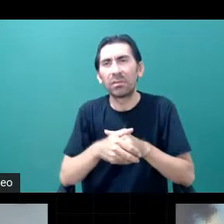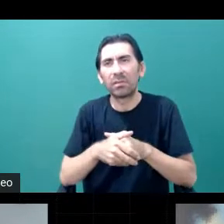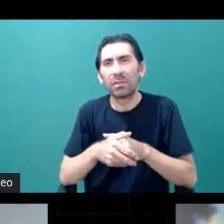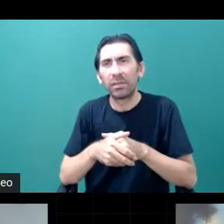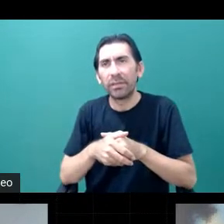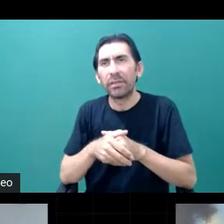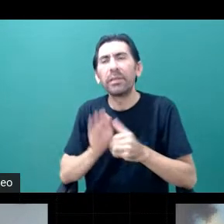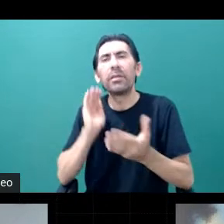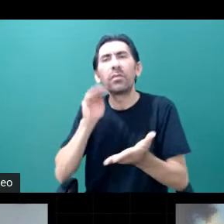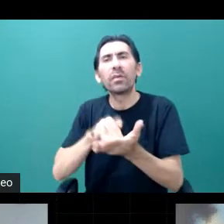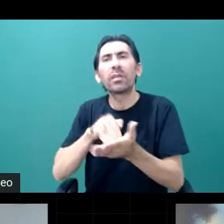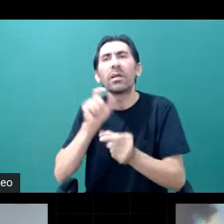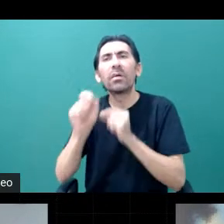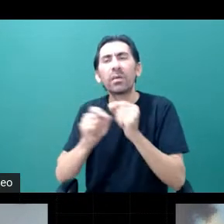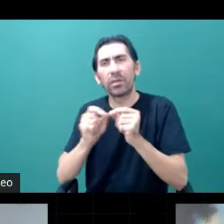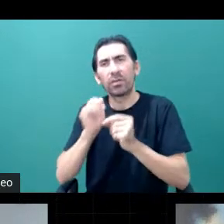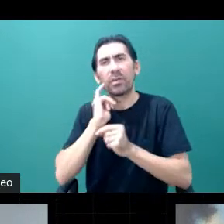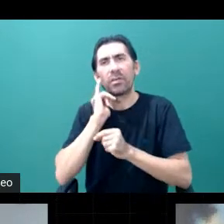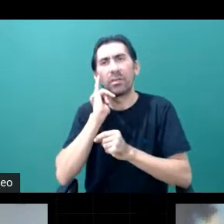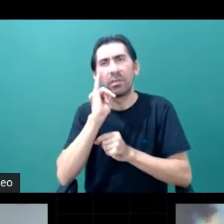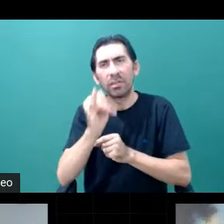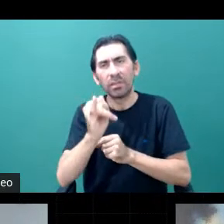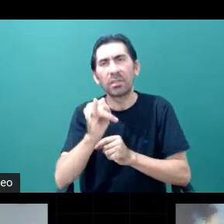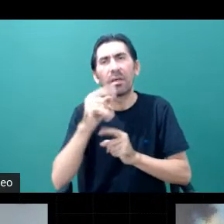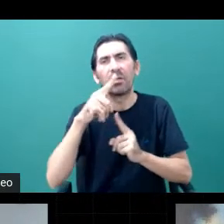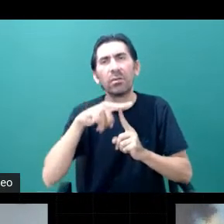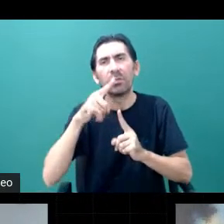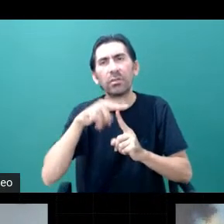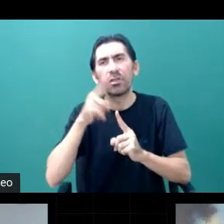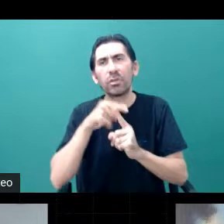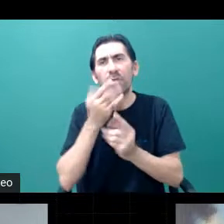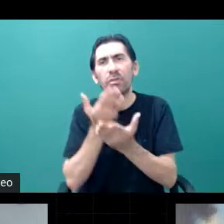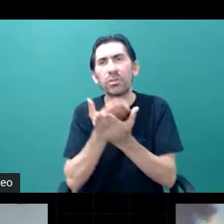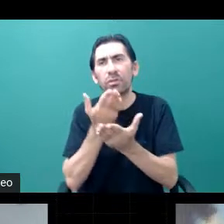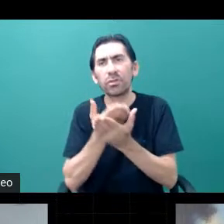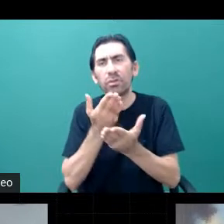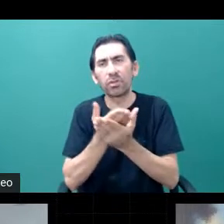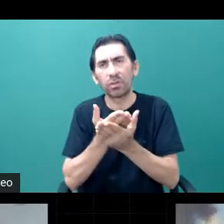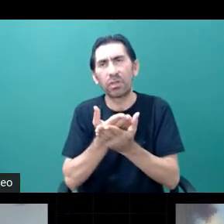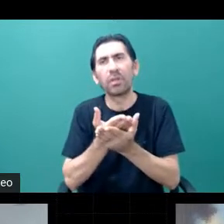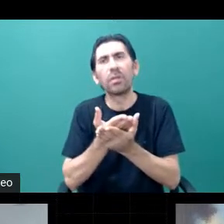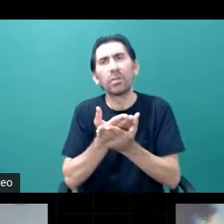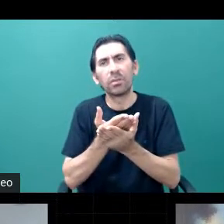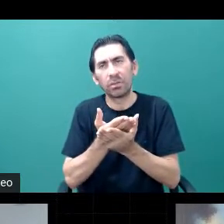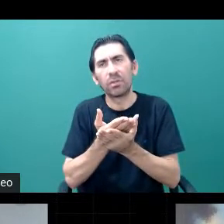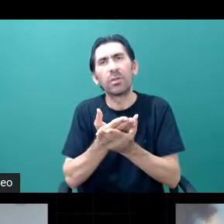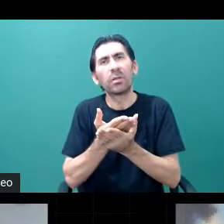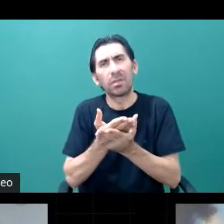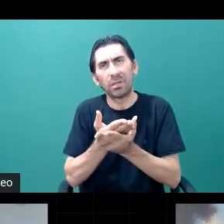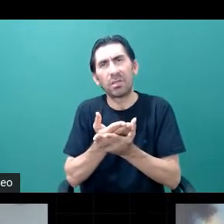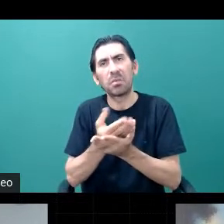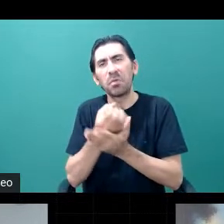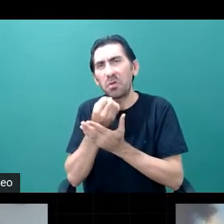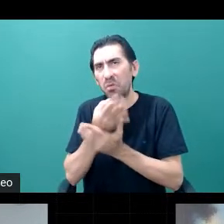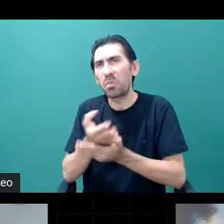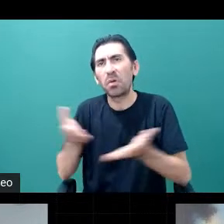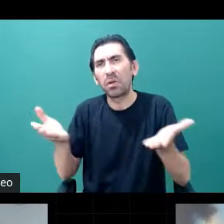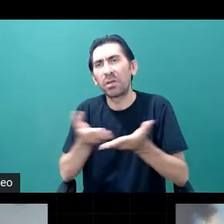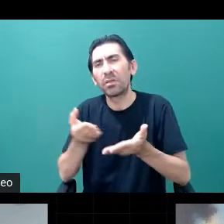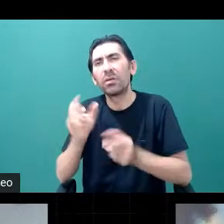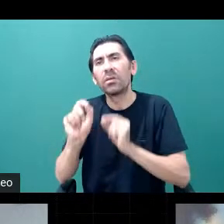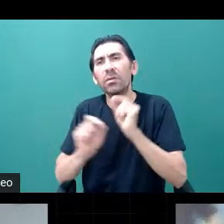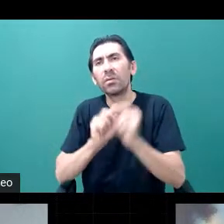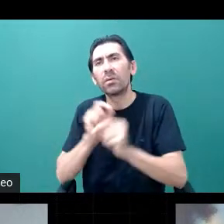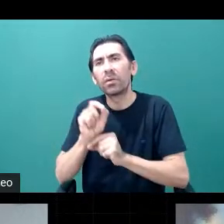finalmente, eu queria mencionar um tipo de estudo que tem sido muito popular ultimamente, que é a utilização de